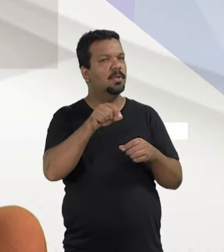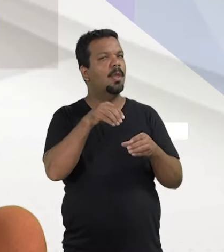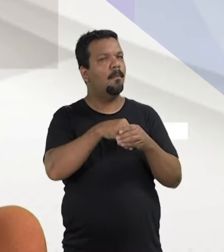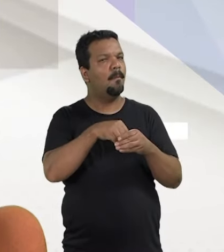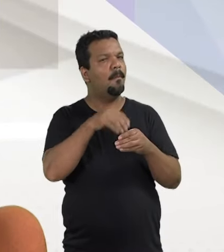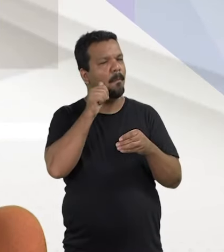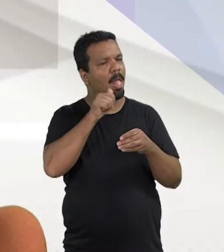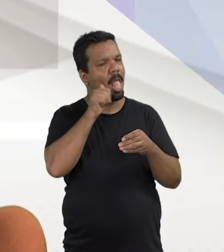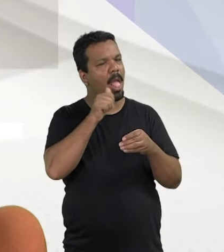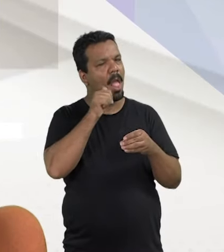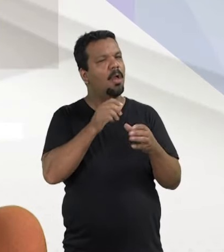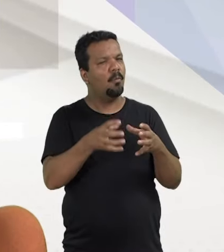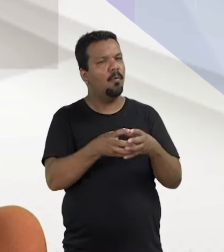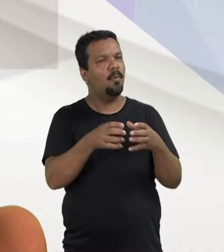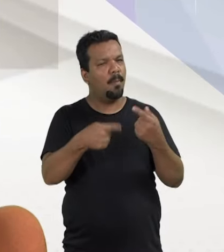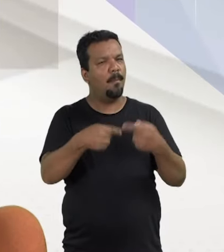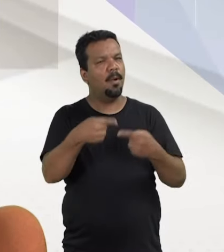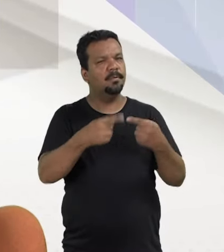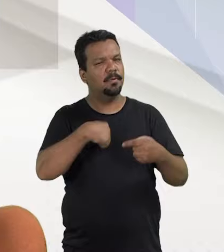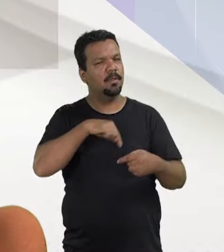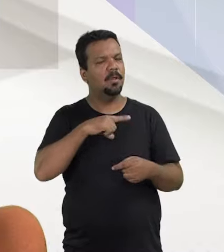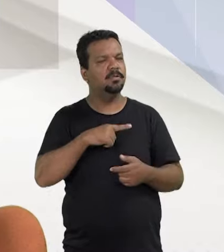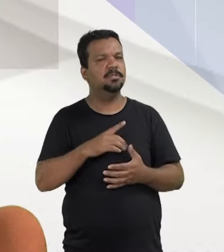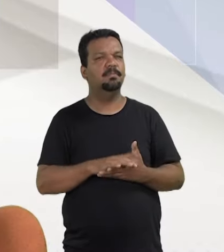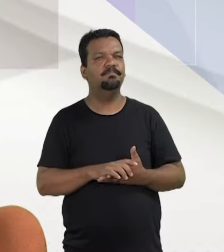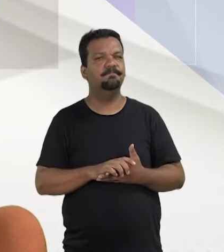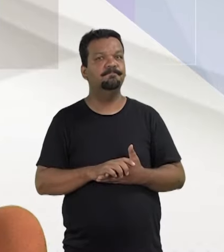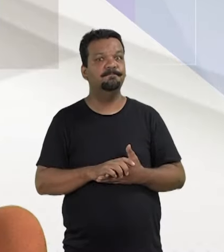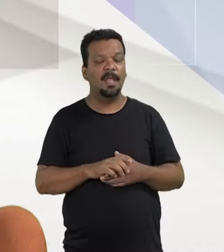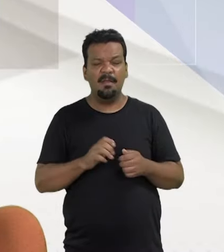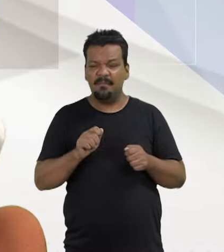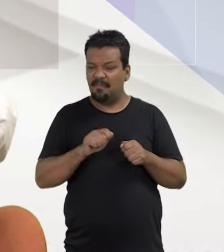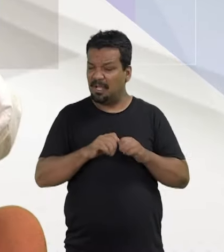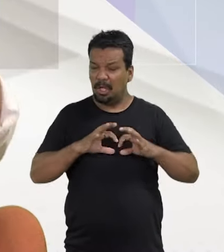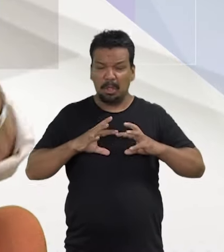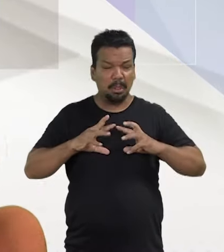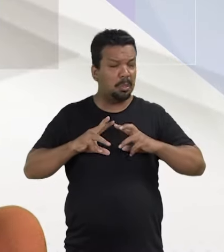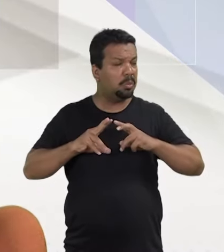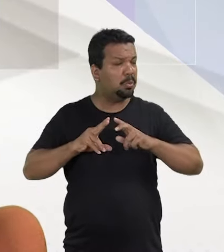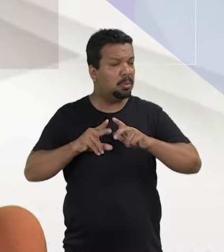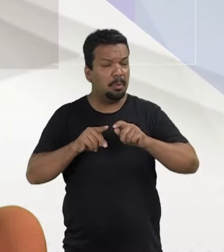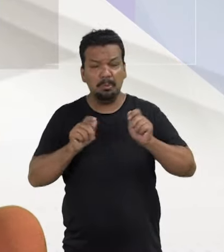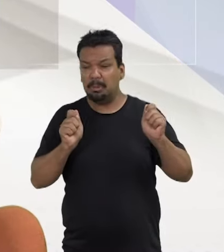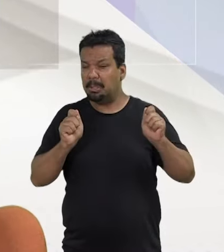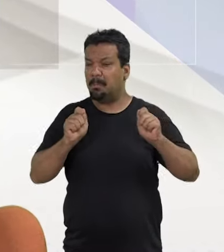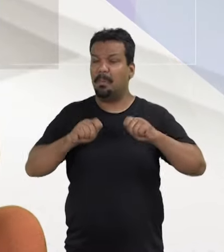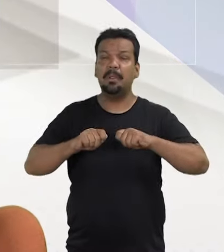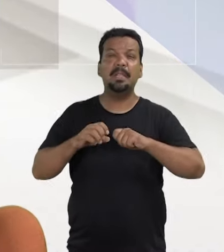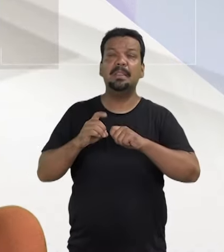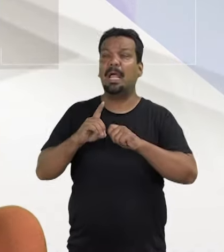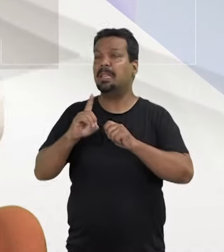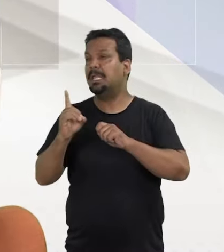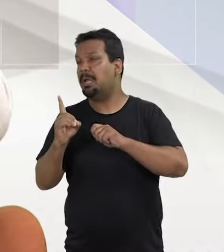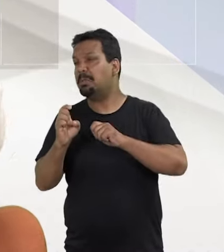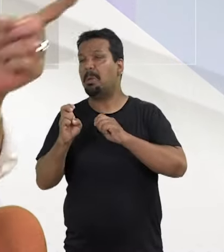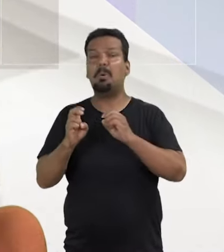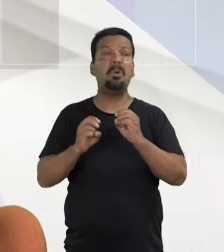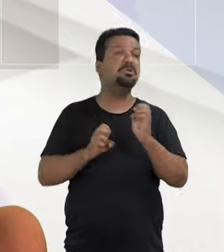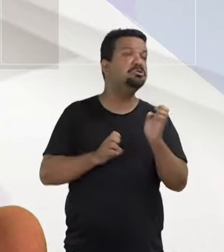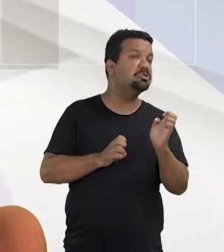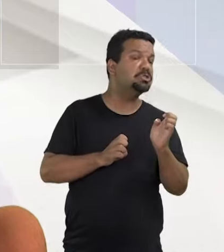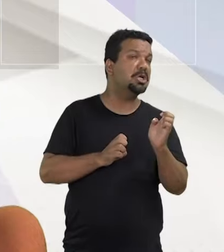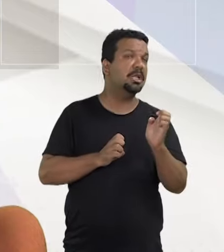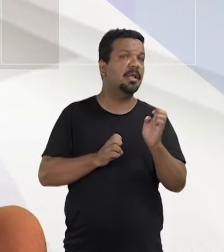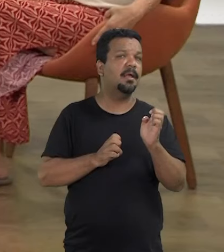Não tem como eleger mulher com o partido político que nós temos. Que fazem todas as manobras possíveis e imaginárias. Da